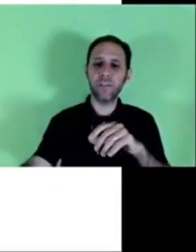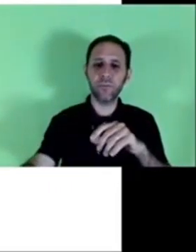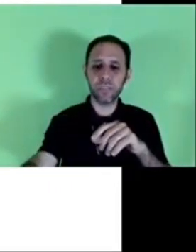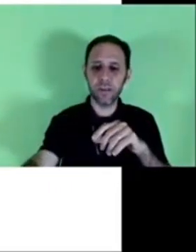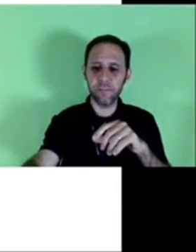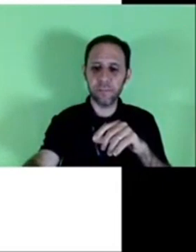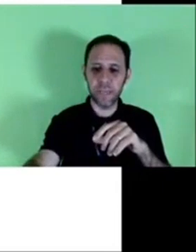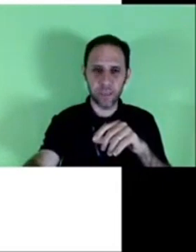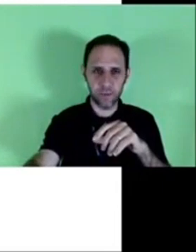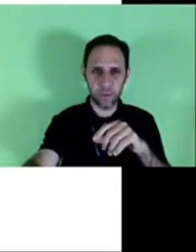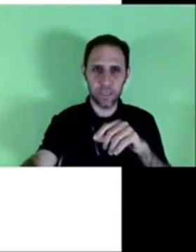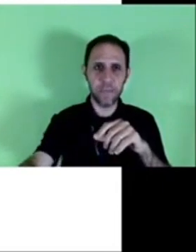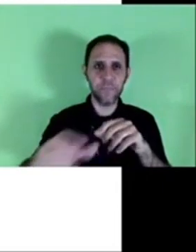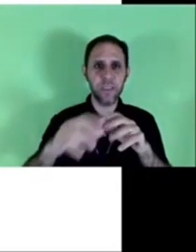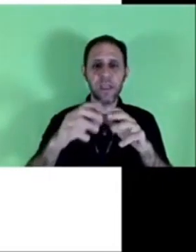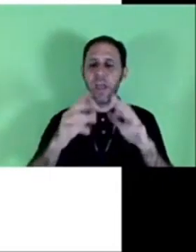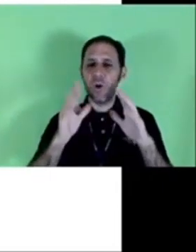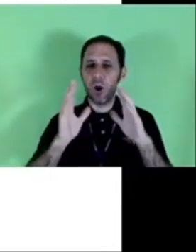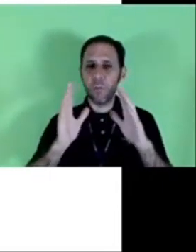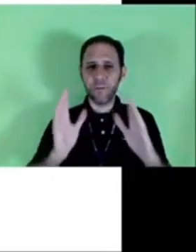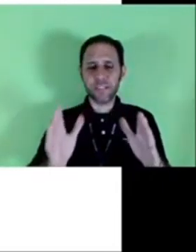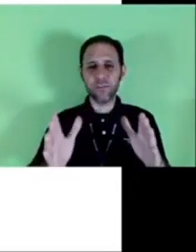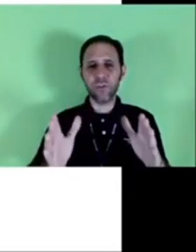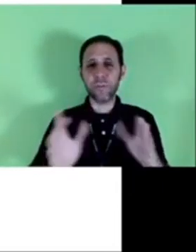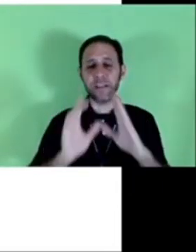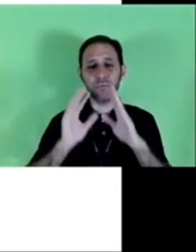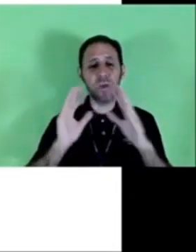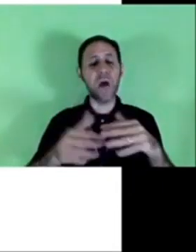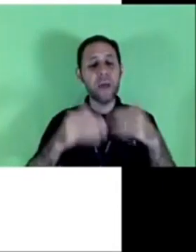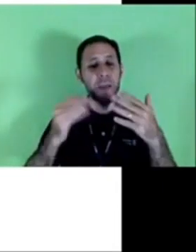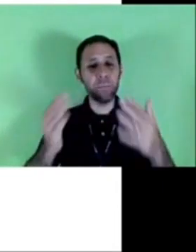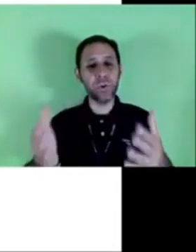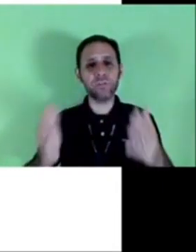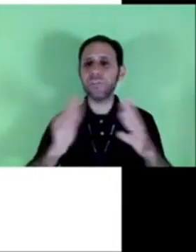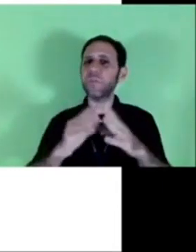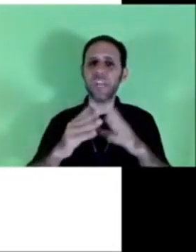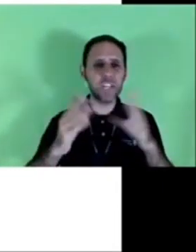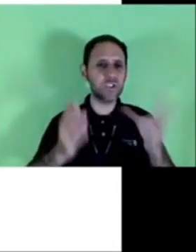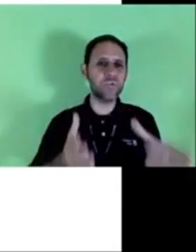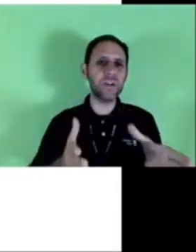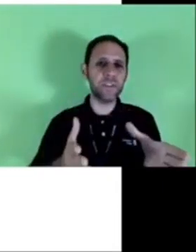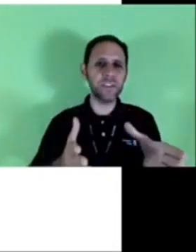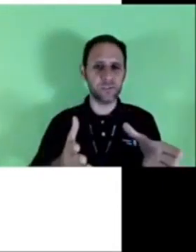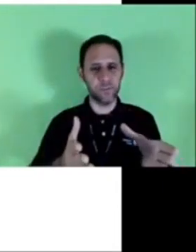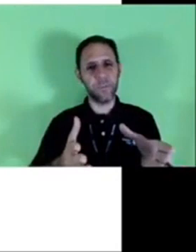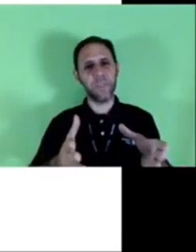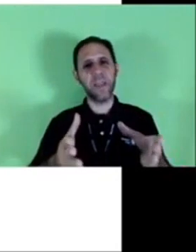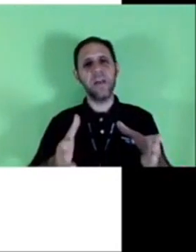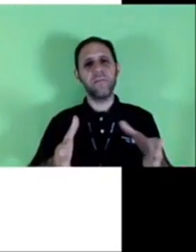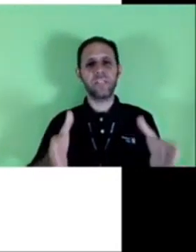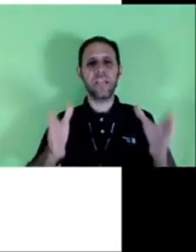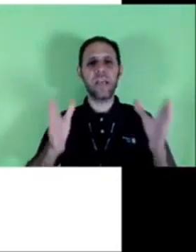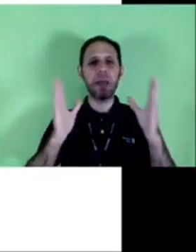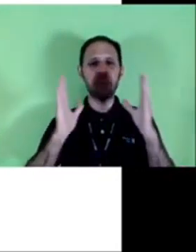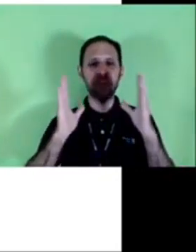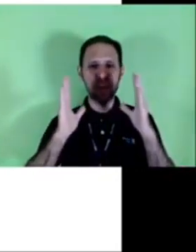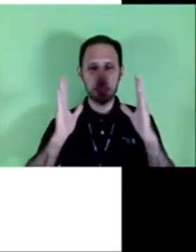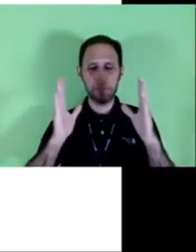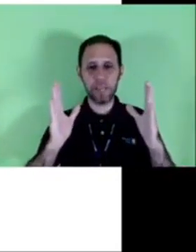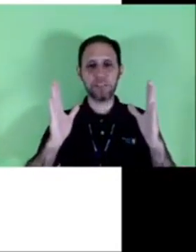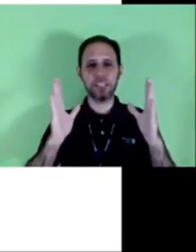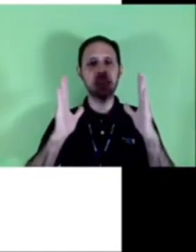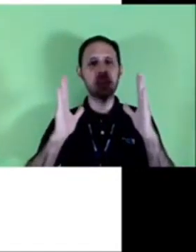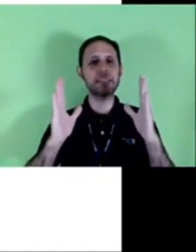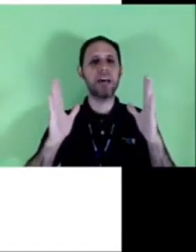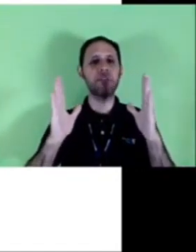documento também ok como fazer o documento não é muito diferente do aviso você tem a palavra